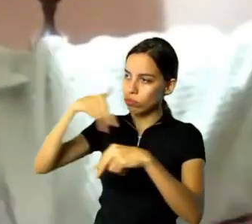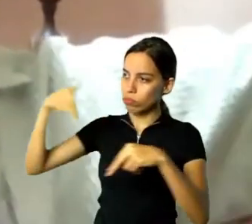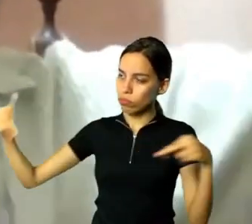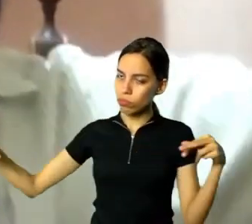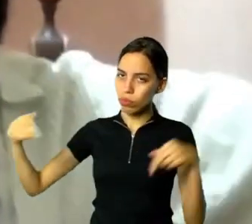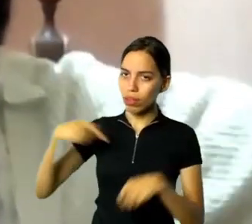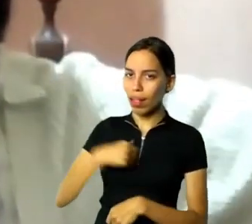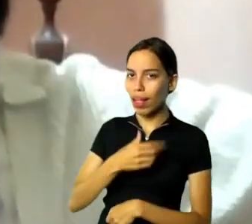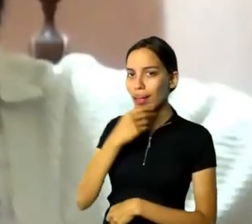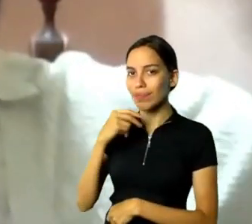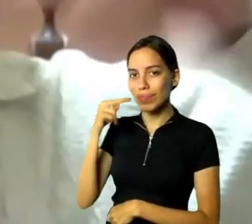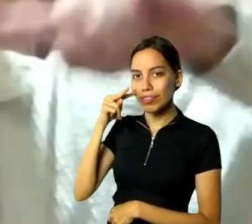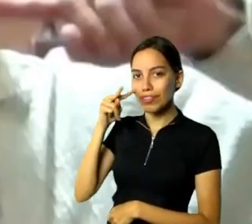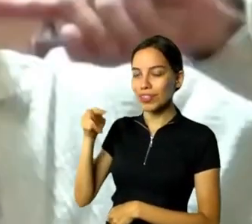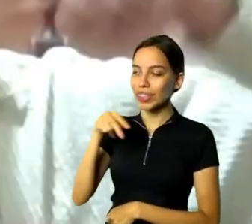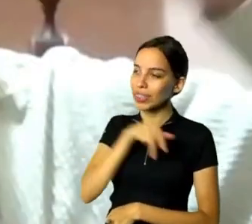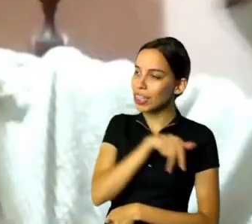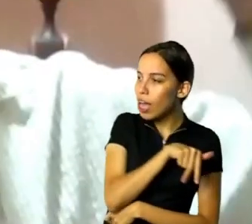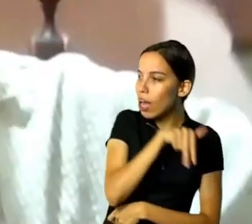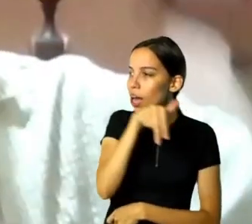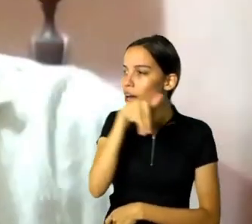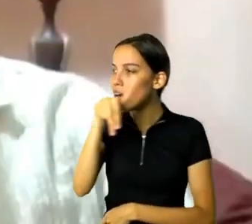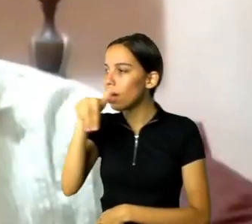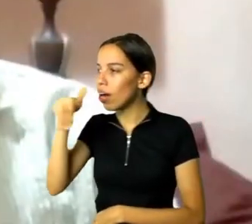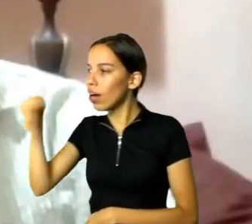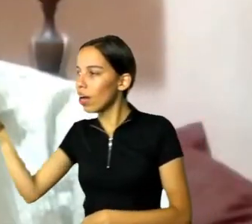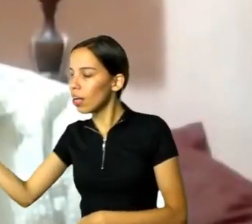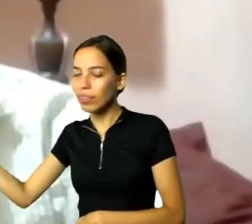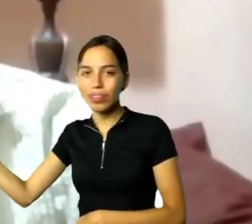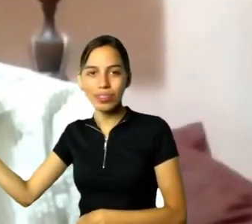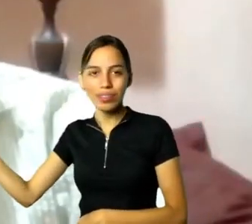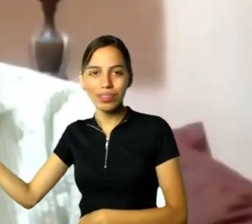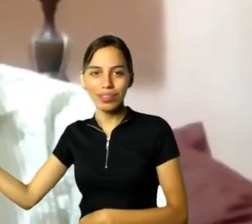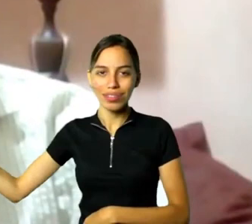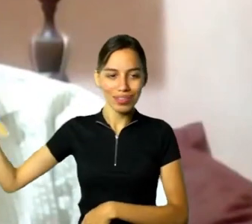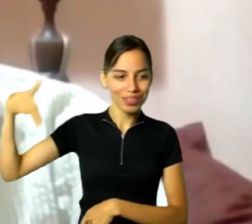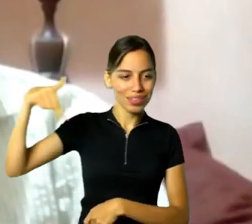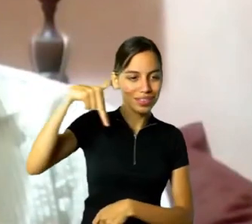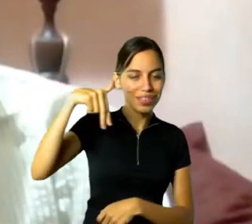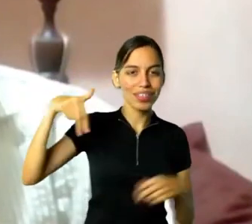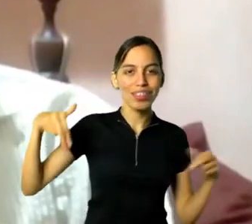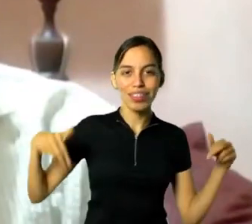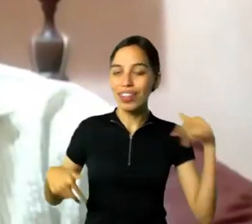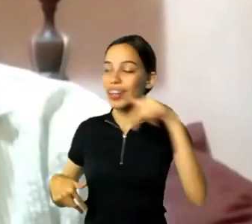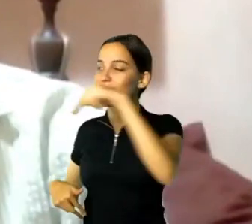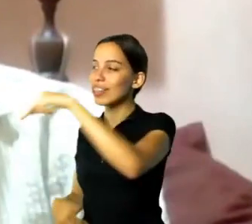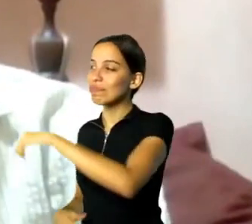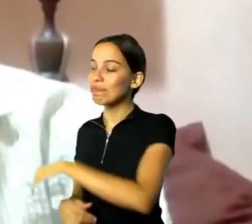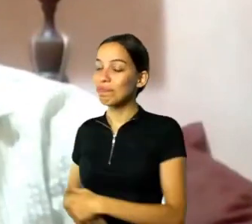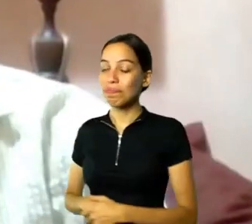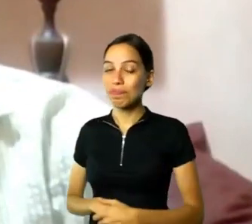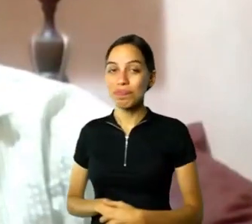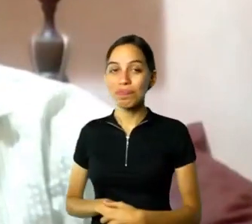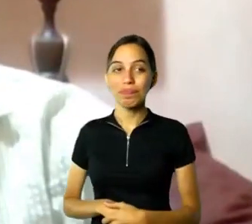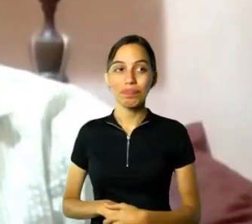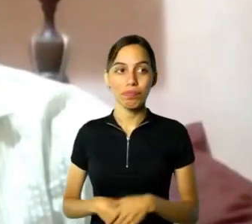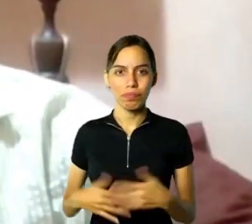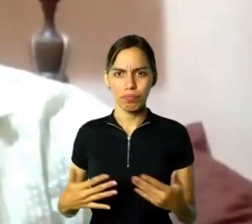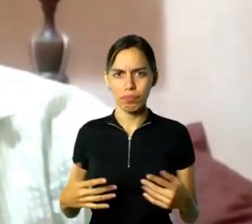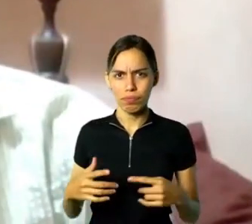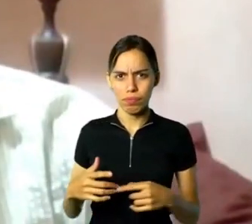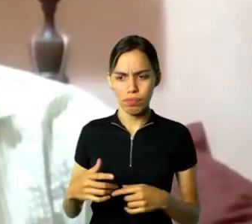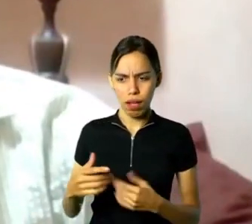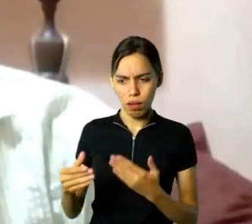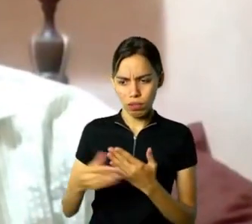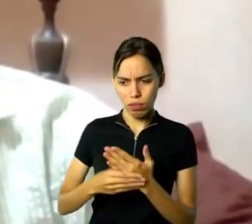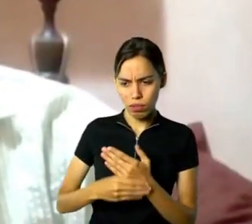subia pelo arco para voltar do centro para a floresta, né? E, assim, mas a parte mais difícil do livro que